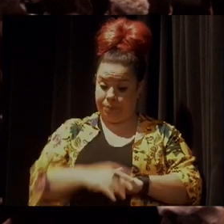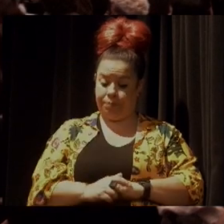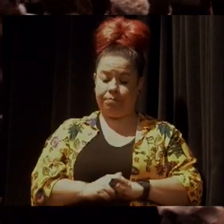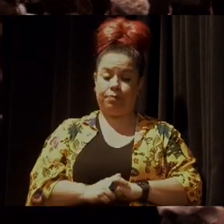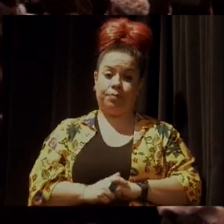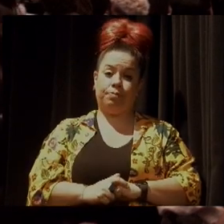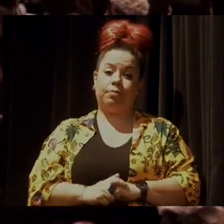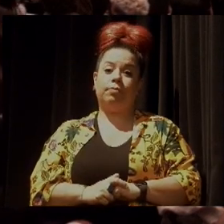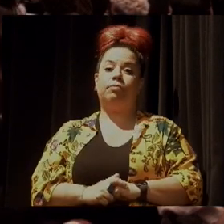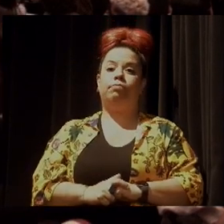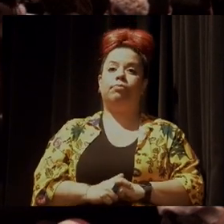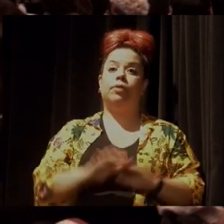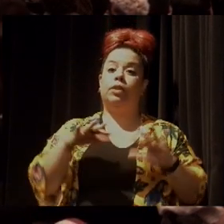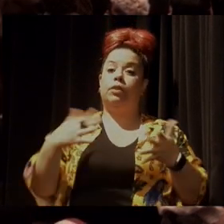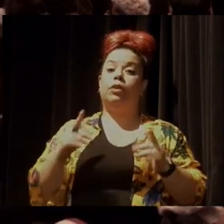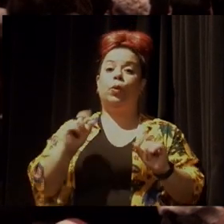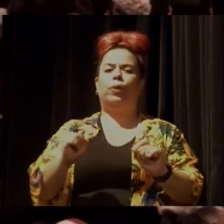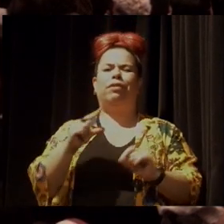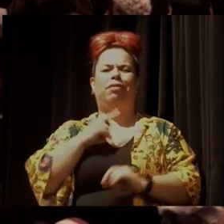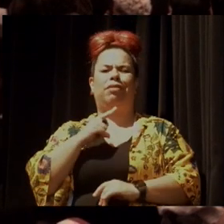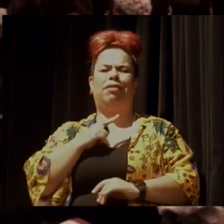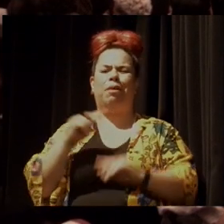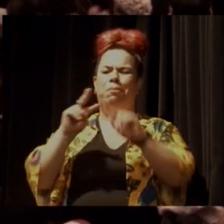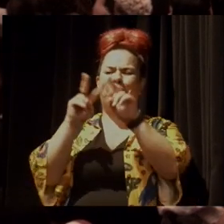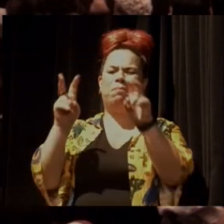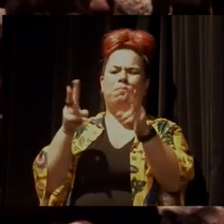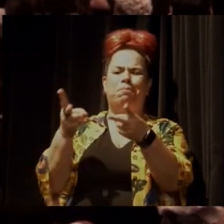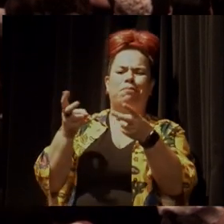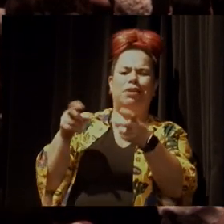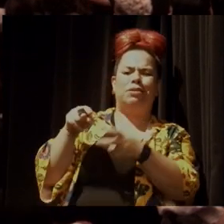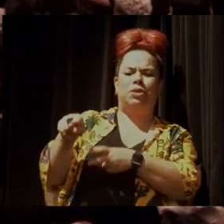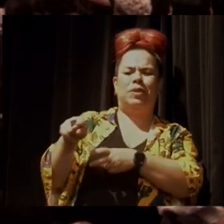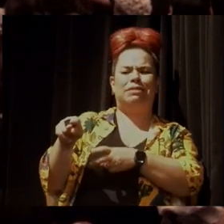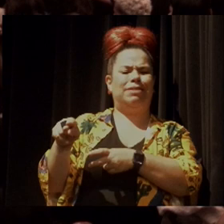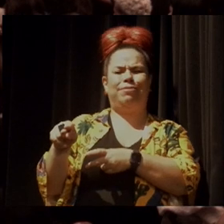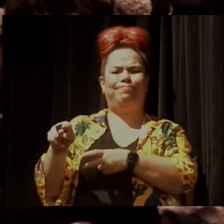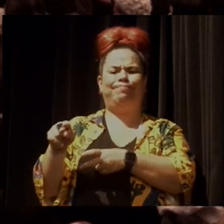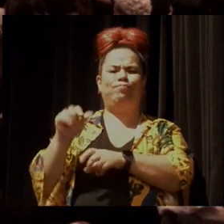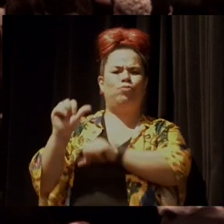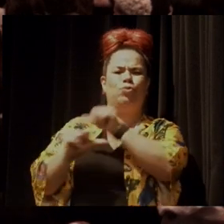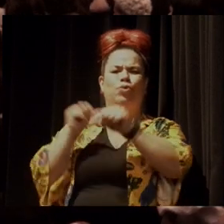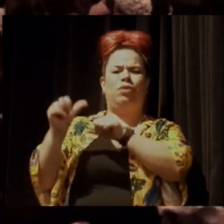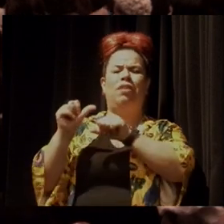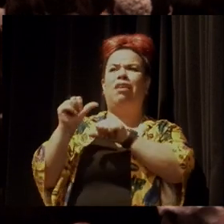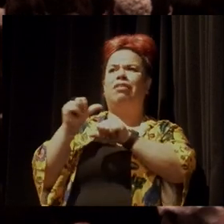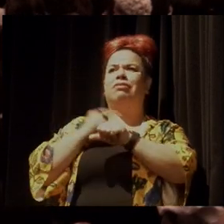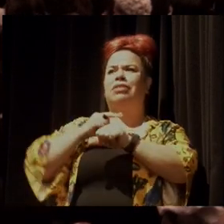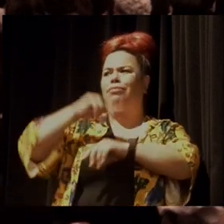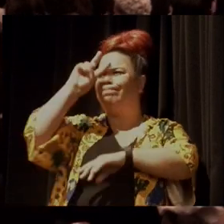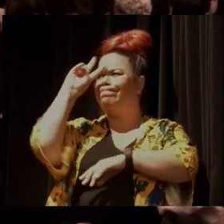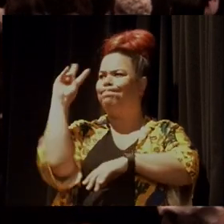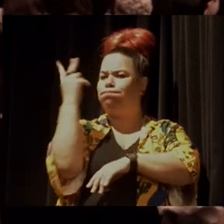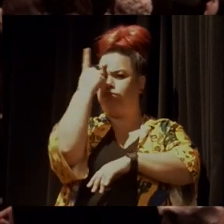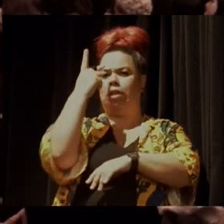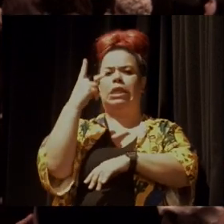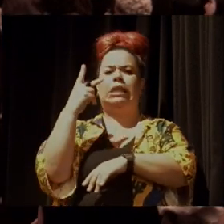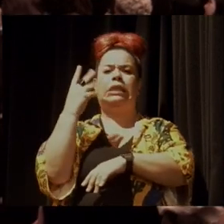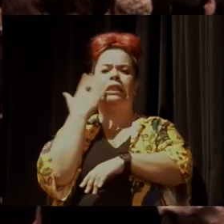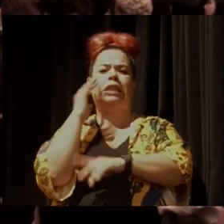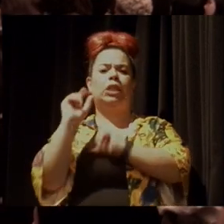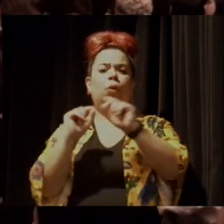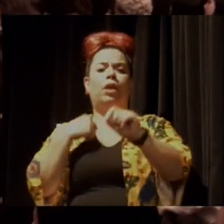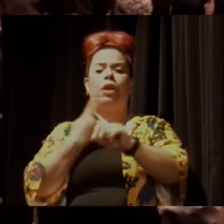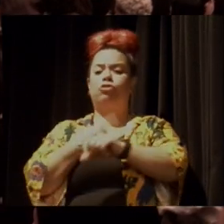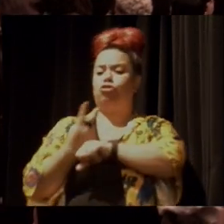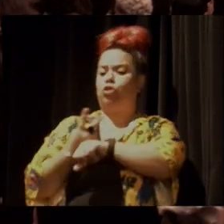visão e o entendimento de que a gente pode buscar, não só